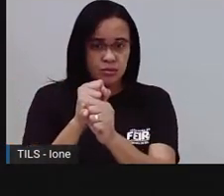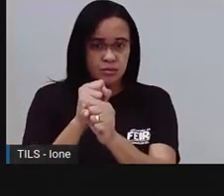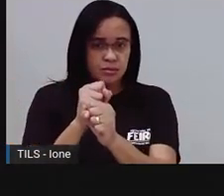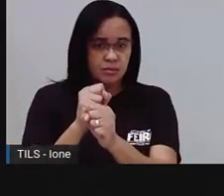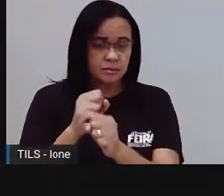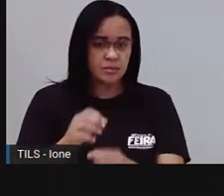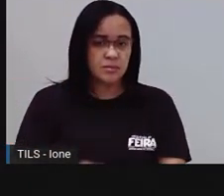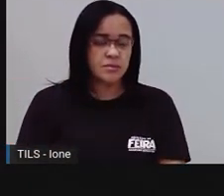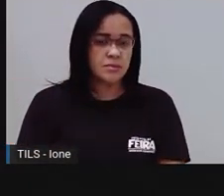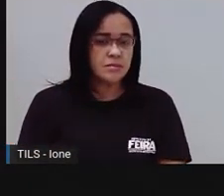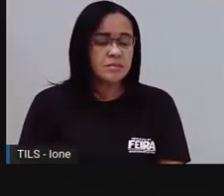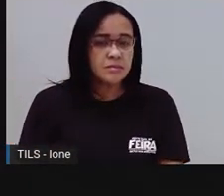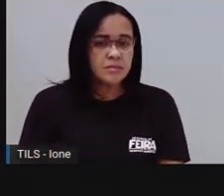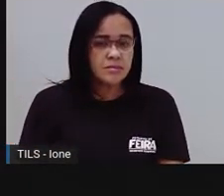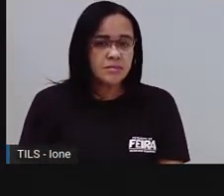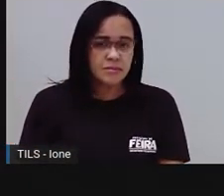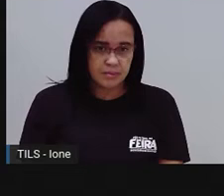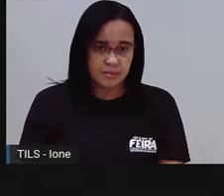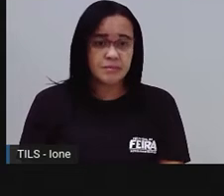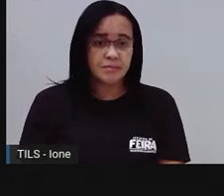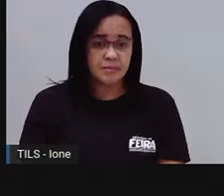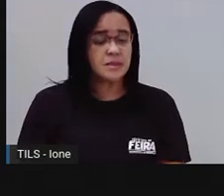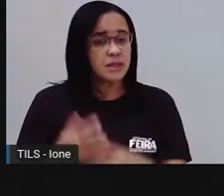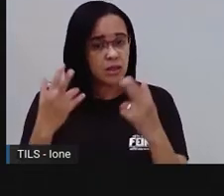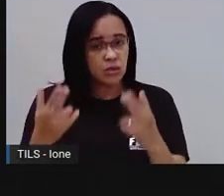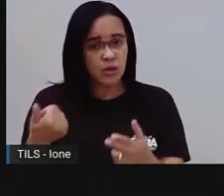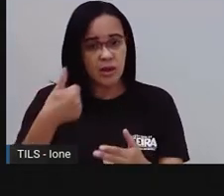6 mais 4 é igual a 10.